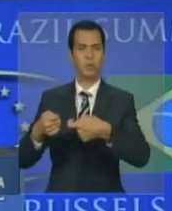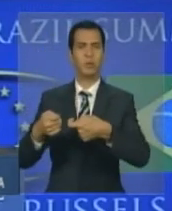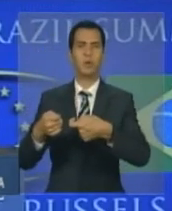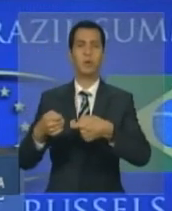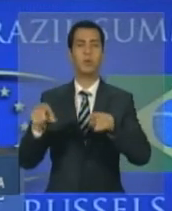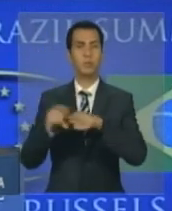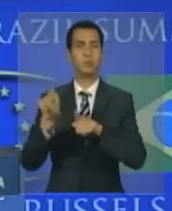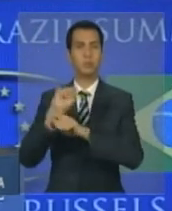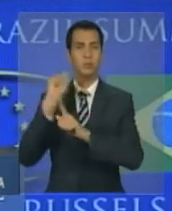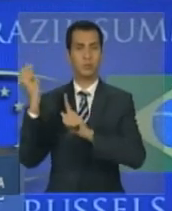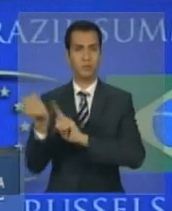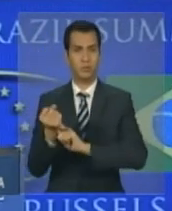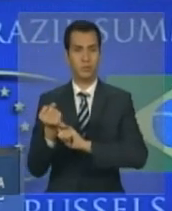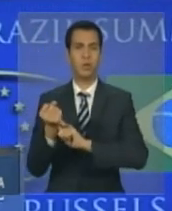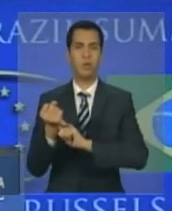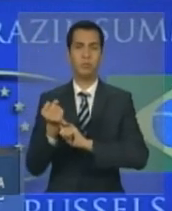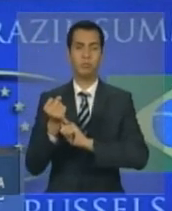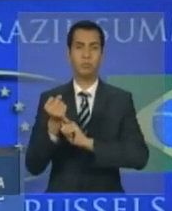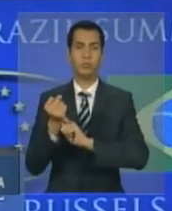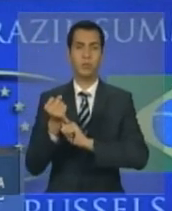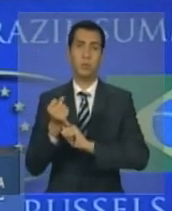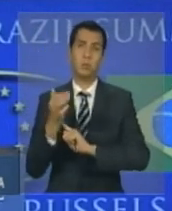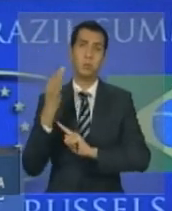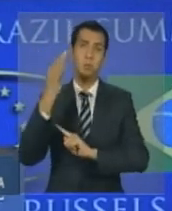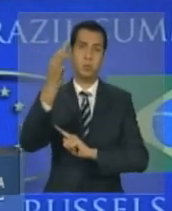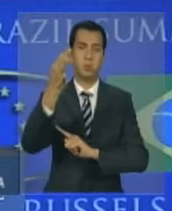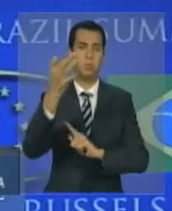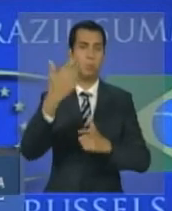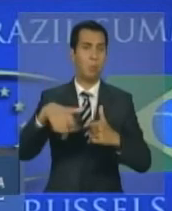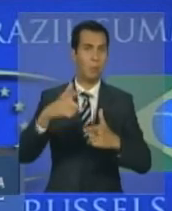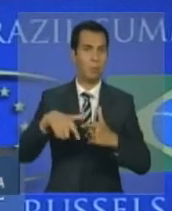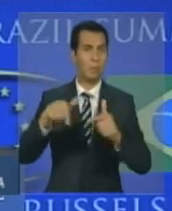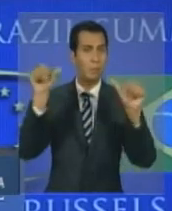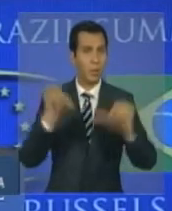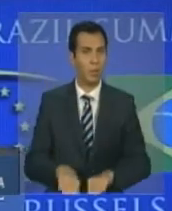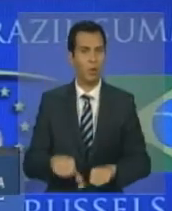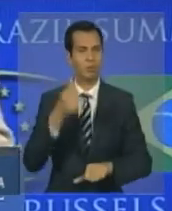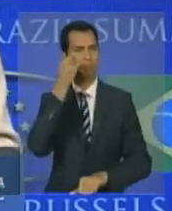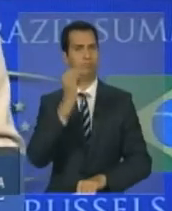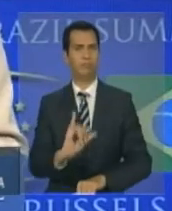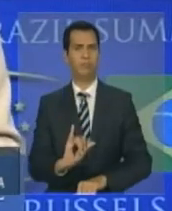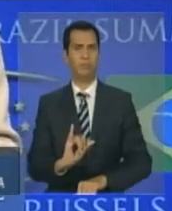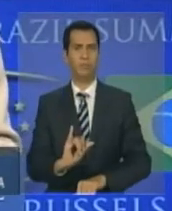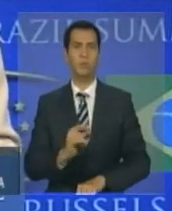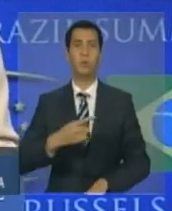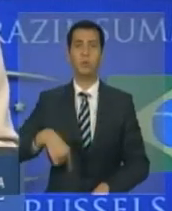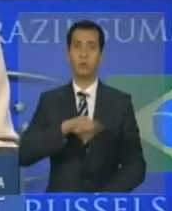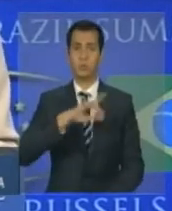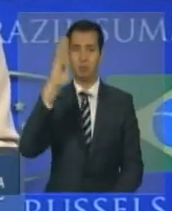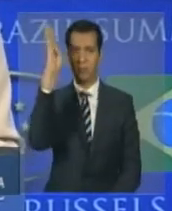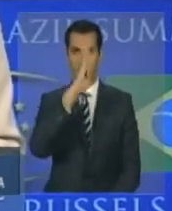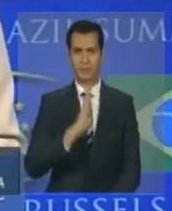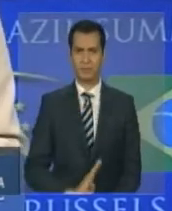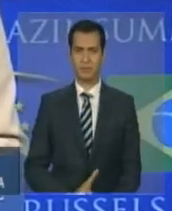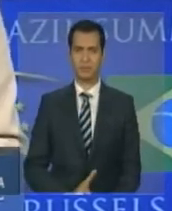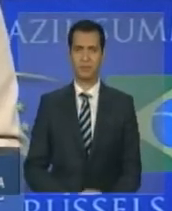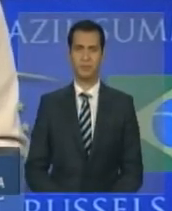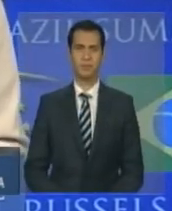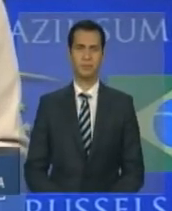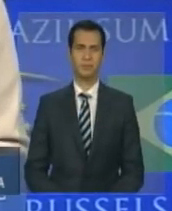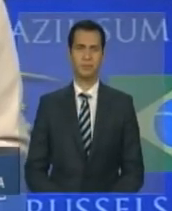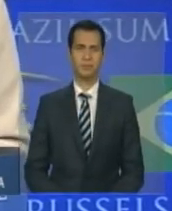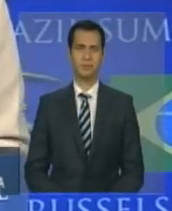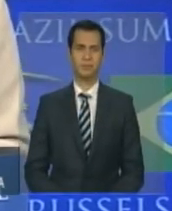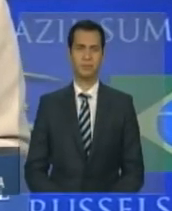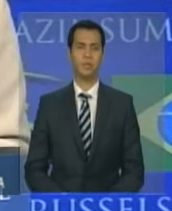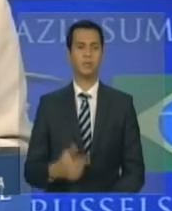evitar sombrios desdobramentos políticos. O Brasil, e aqui tenho certeza que expresso o